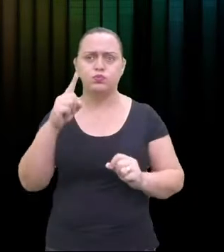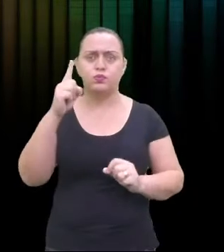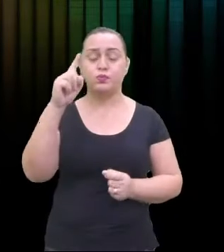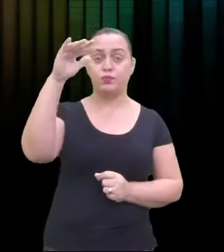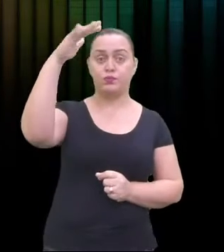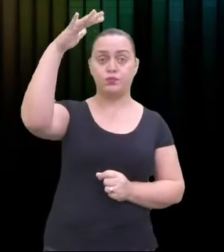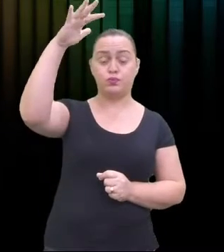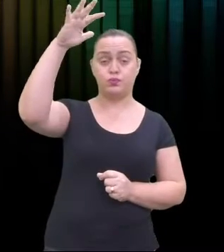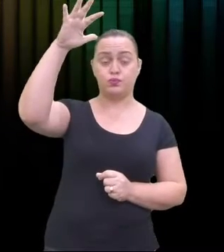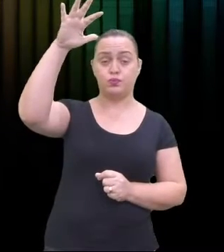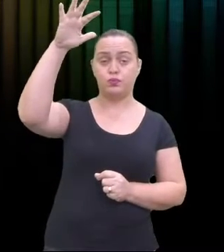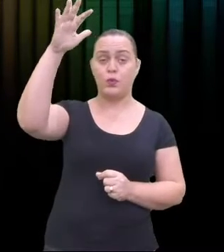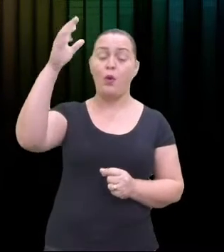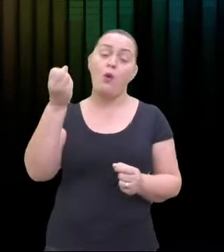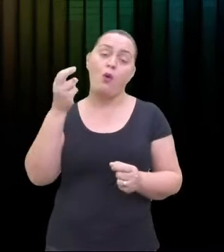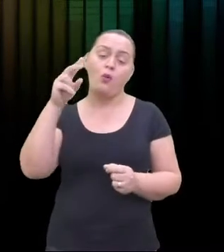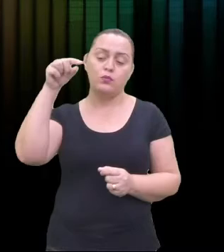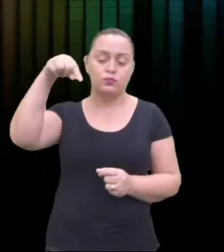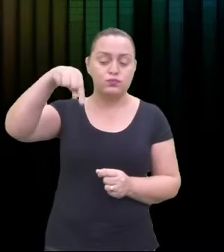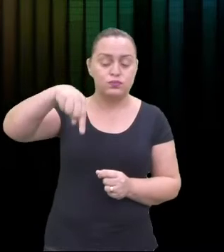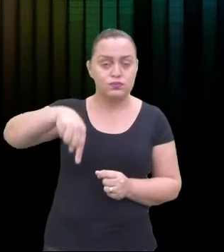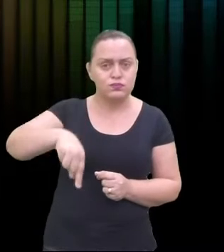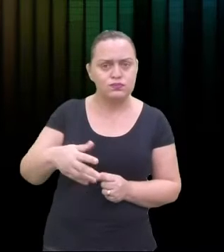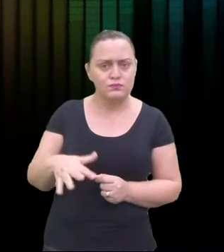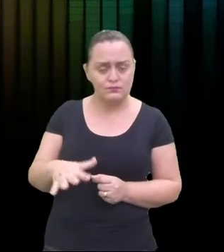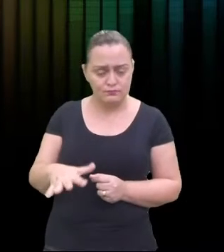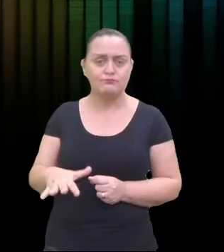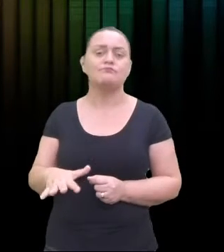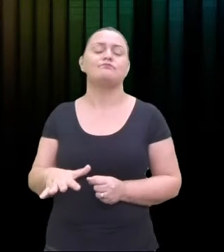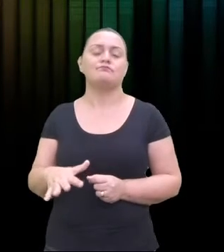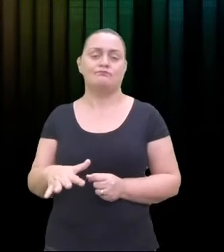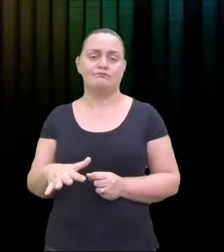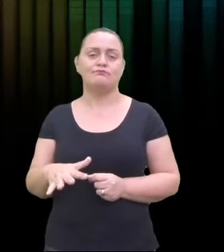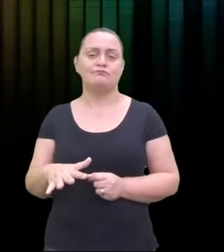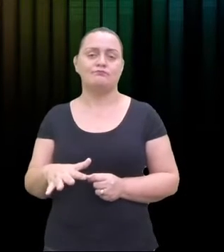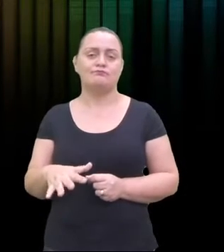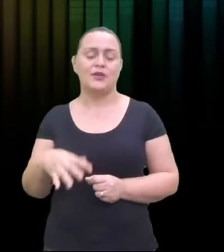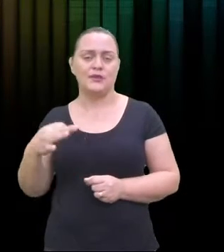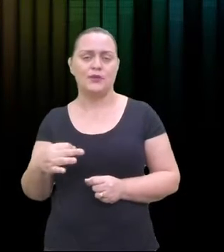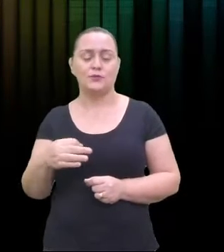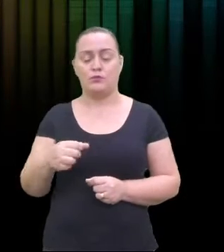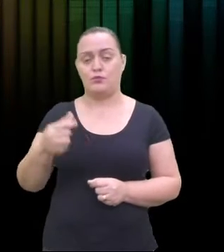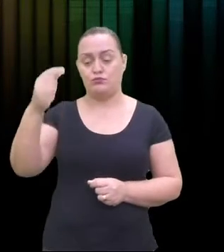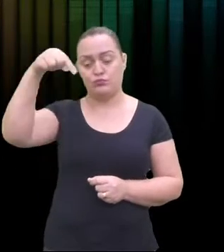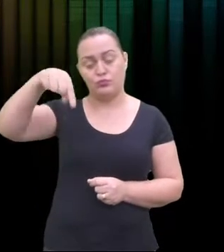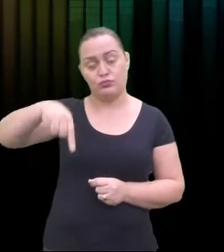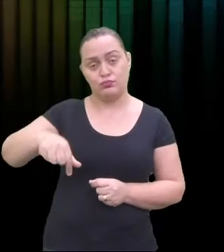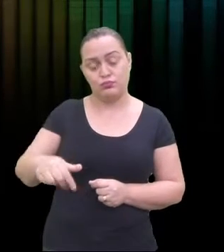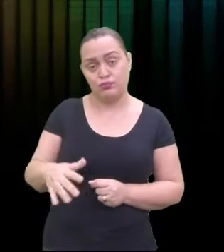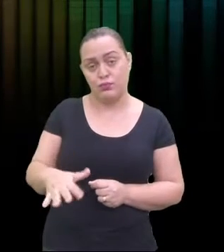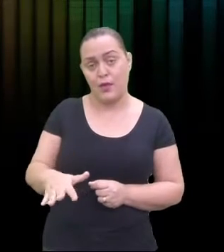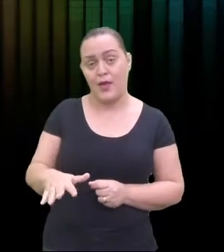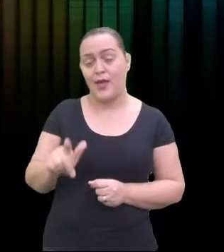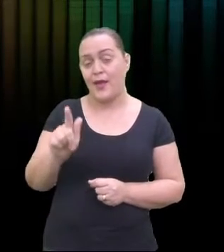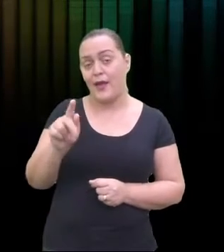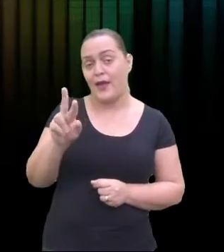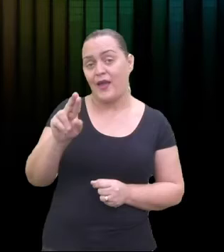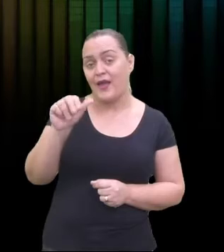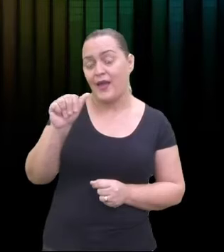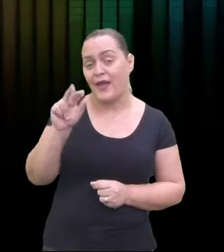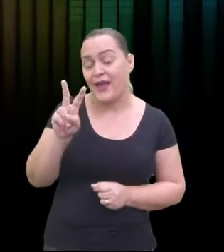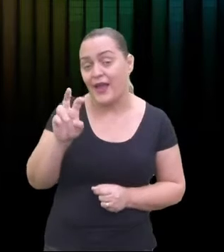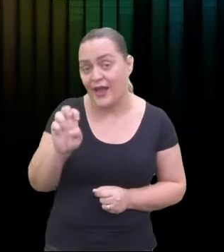como sons agudos. Há tons graves e tons agudos. O é isso? Tom é a altura de um som